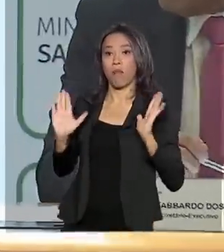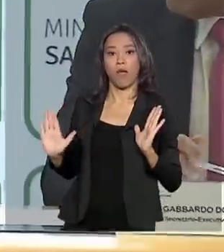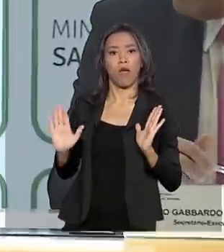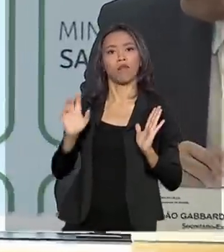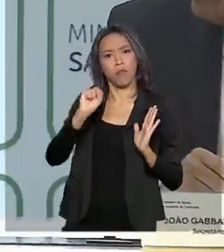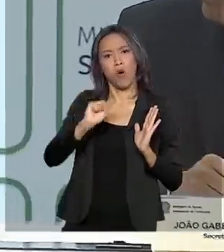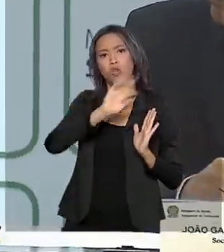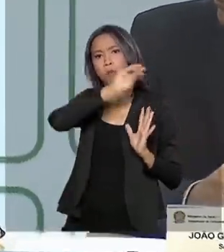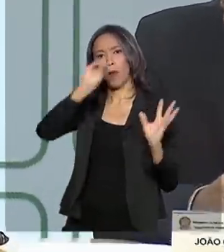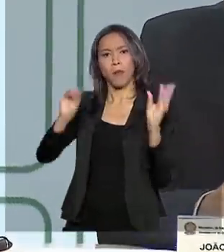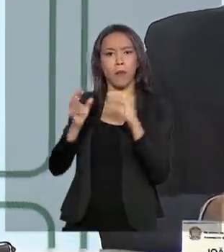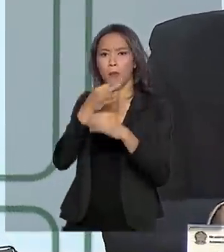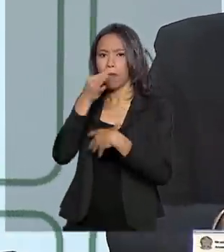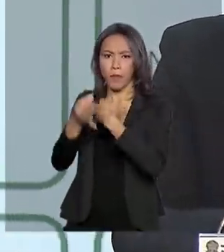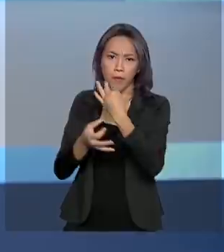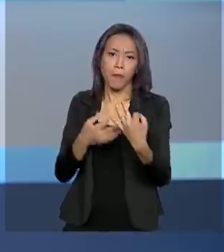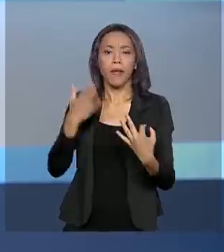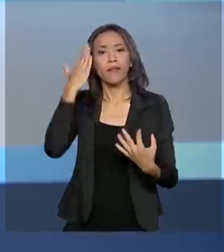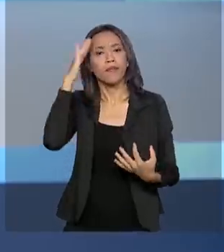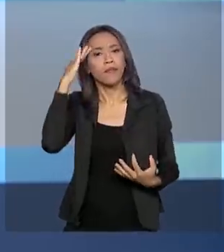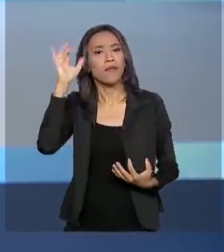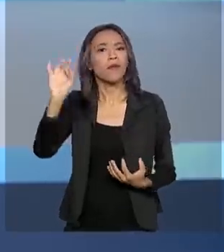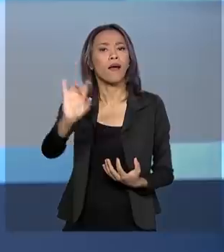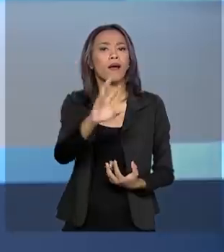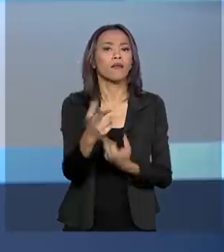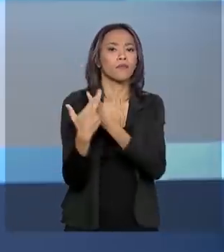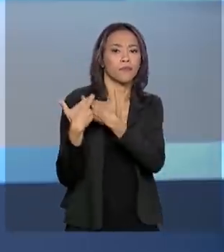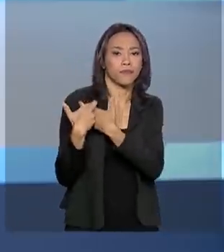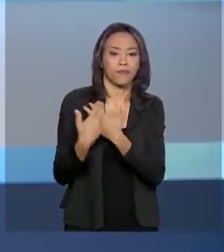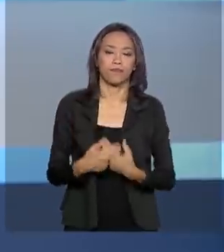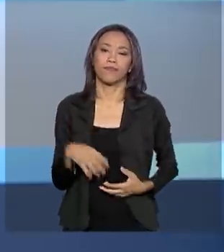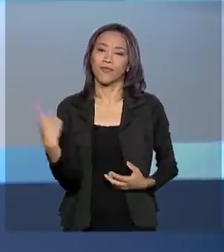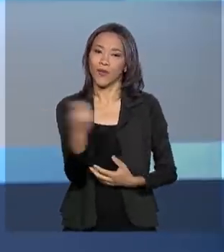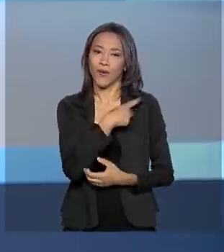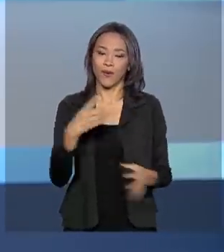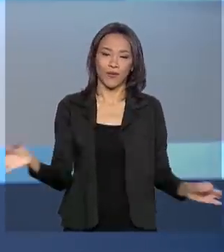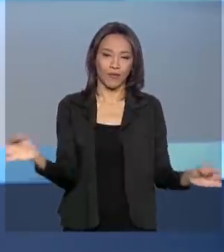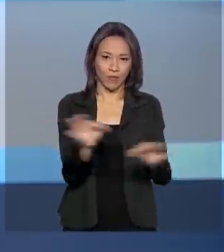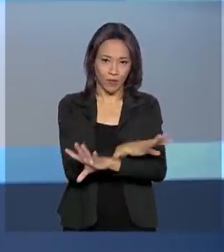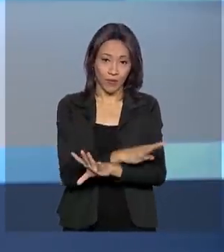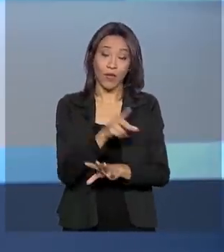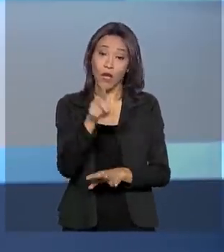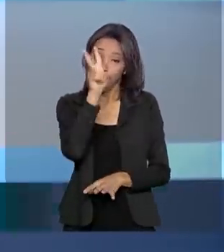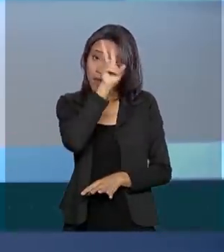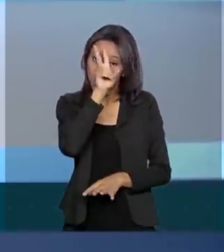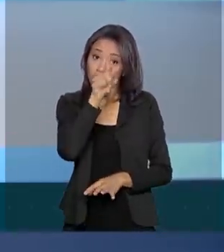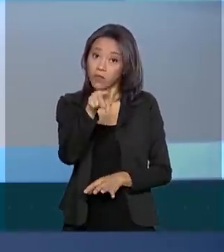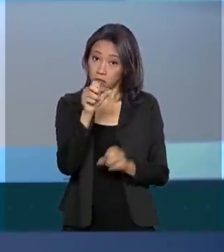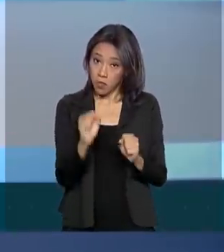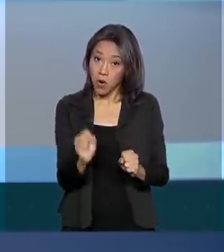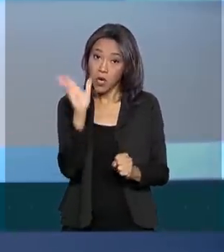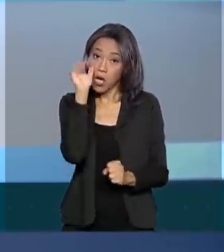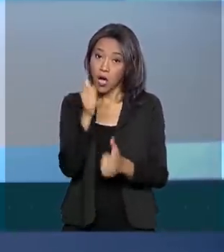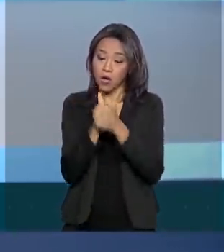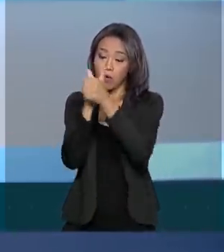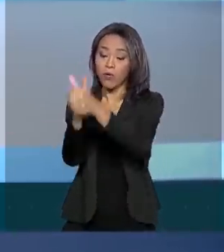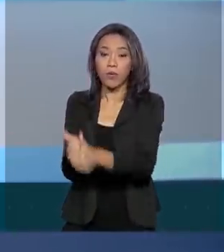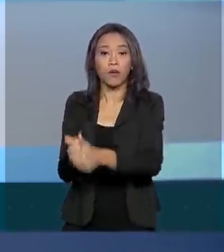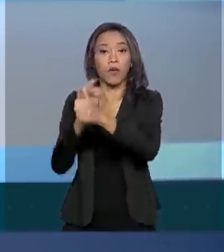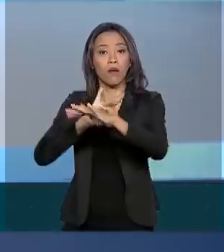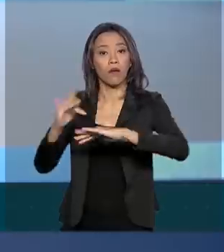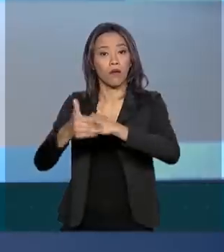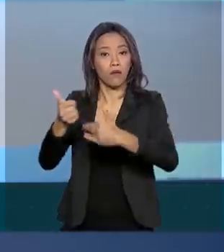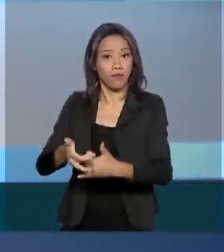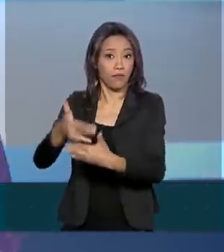entendam o papel de cada um. O Brasil em Dia termina aqui, lembrando que você pode nos acompanhar também pelas